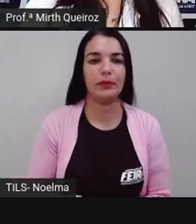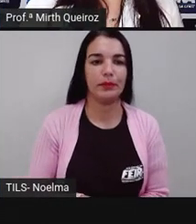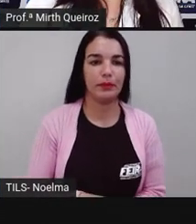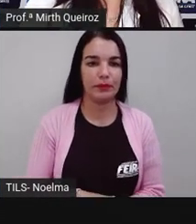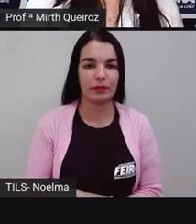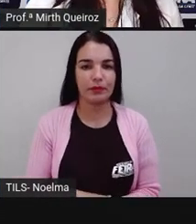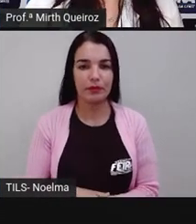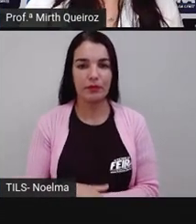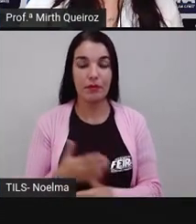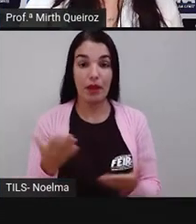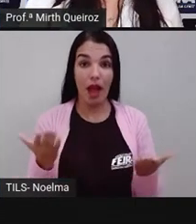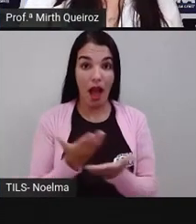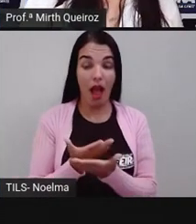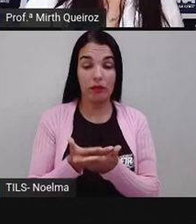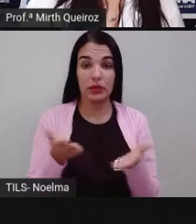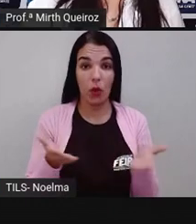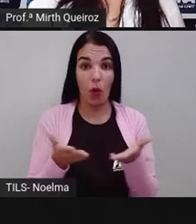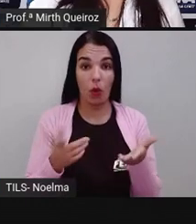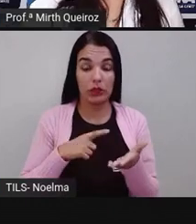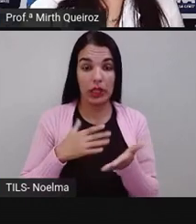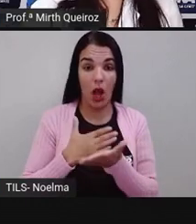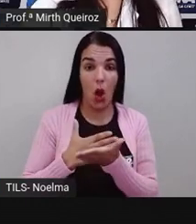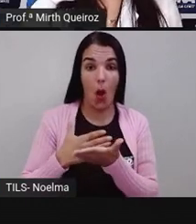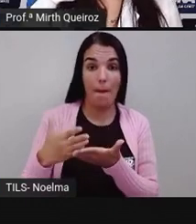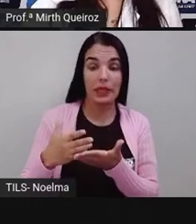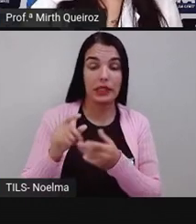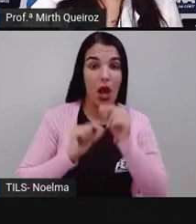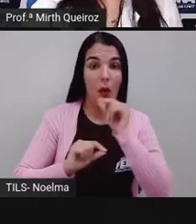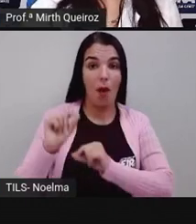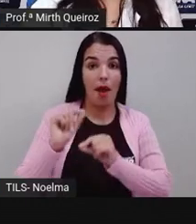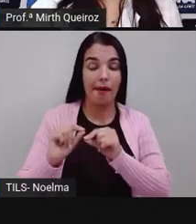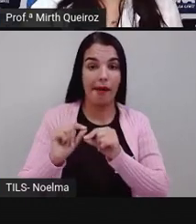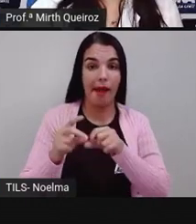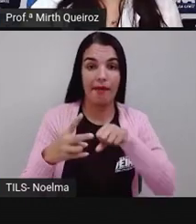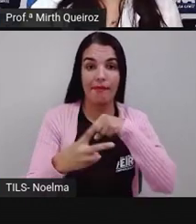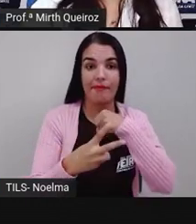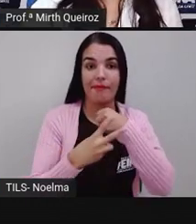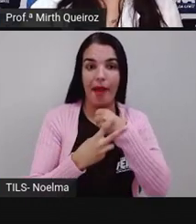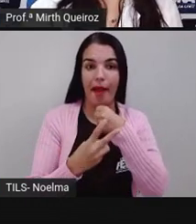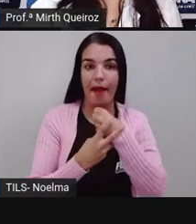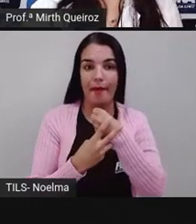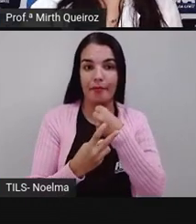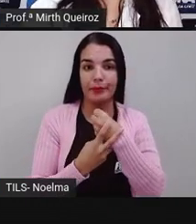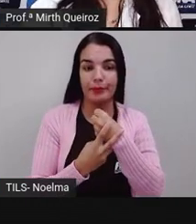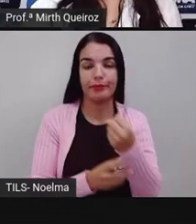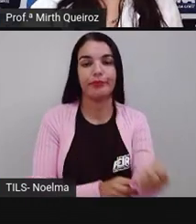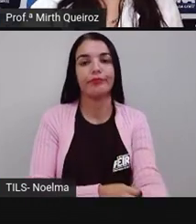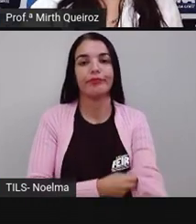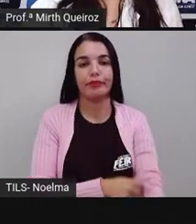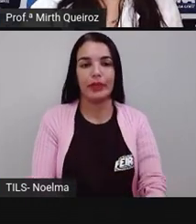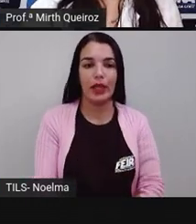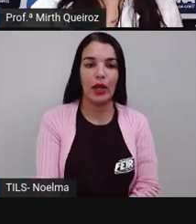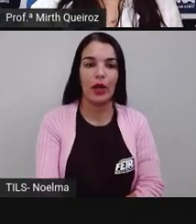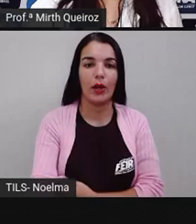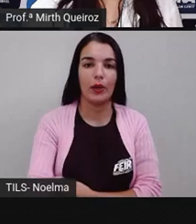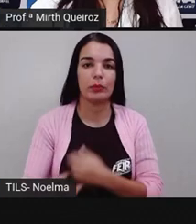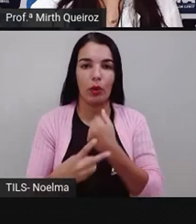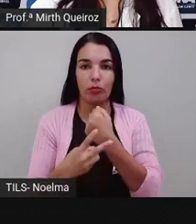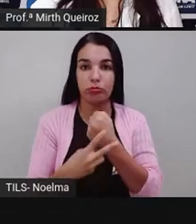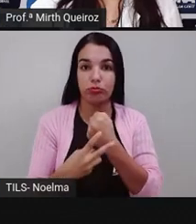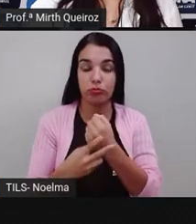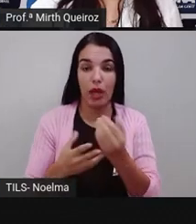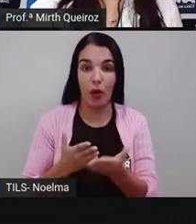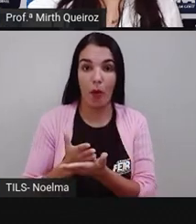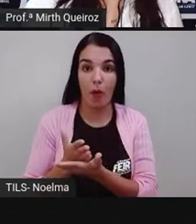Na aula de hoje nós iremos começar a falar sobre verbos, né? Introdução ao estudo dos verbos,